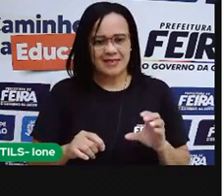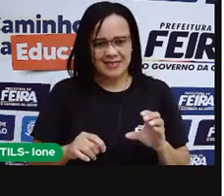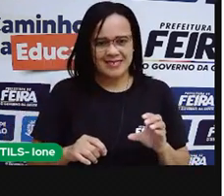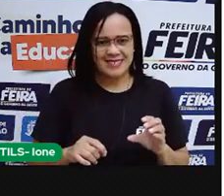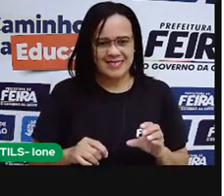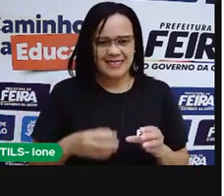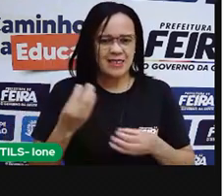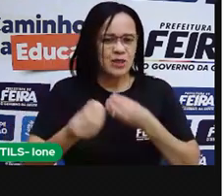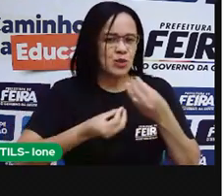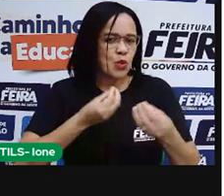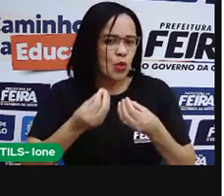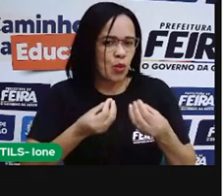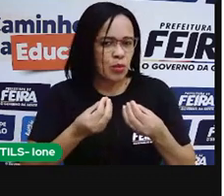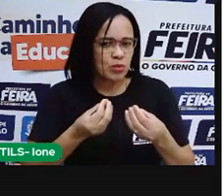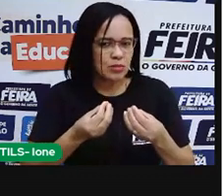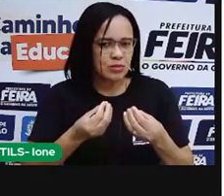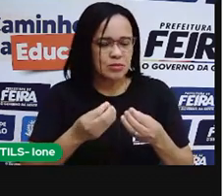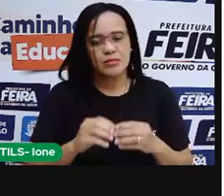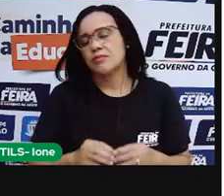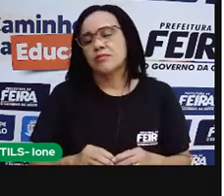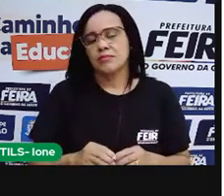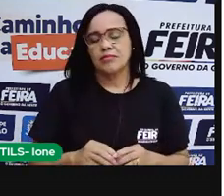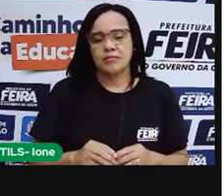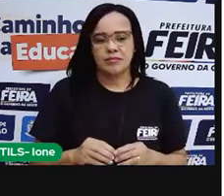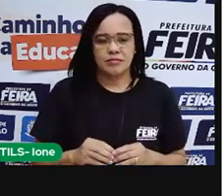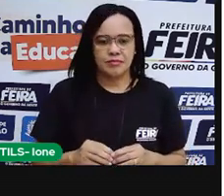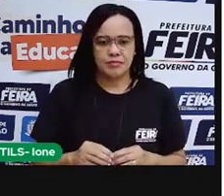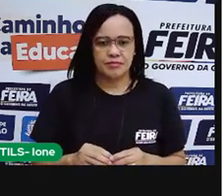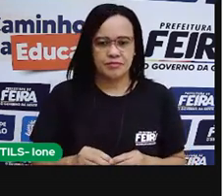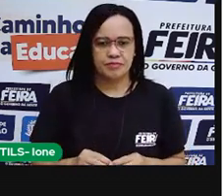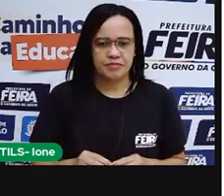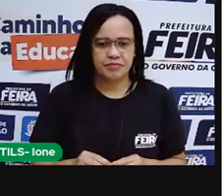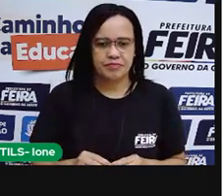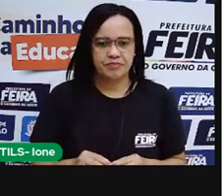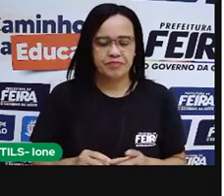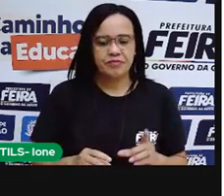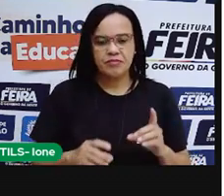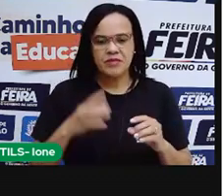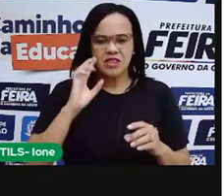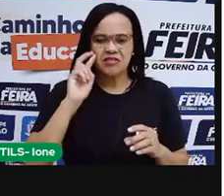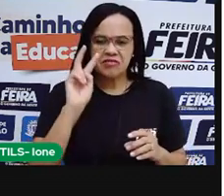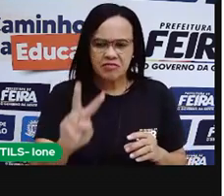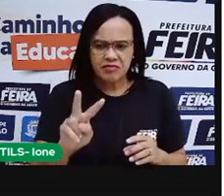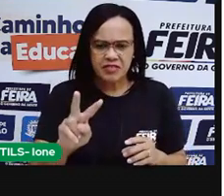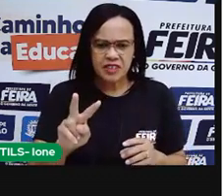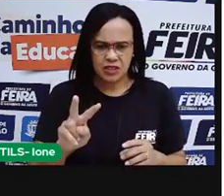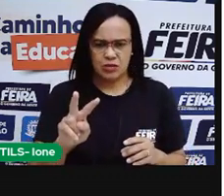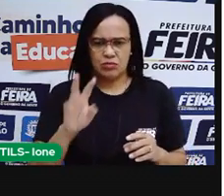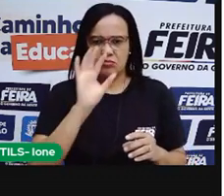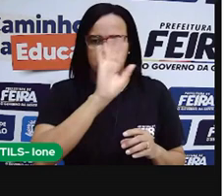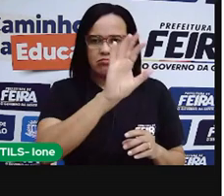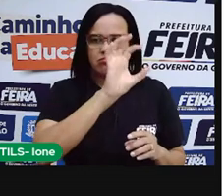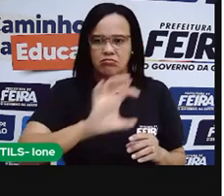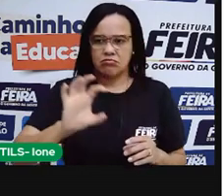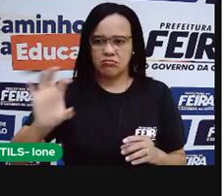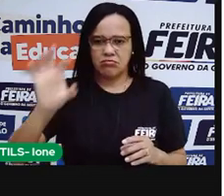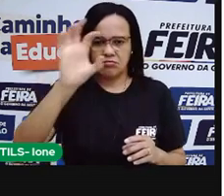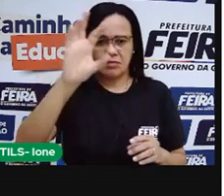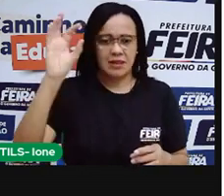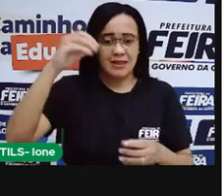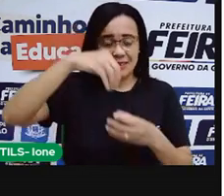de manusear ou de observar um calendário em que constam as fases da Lua?